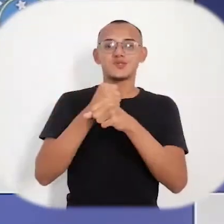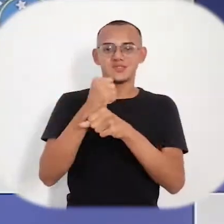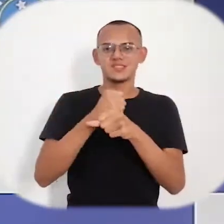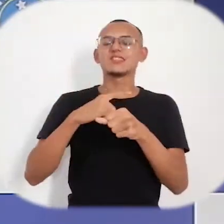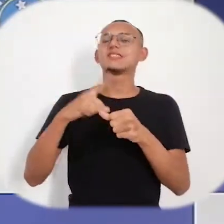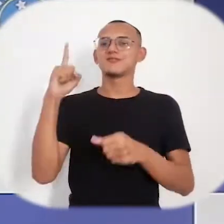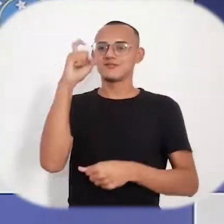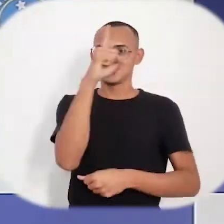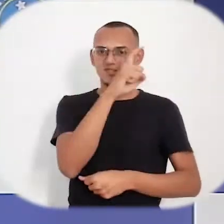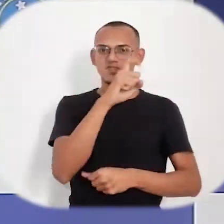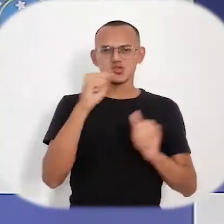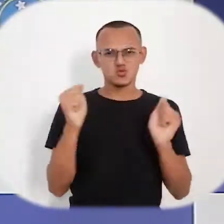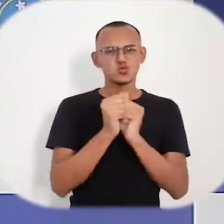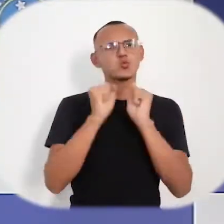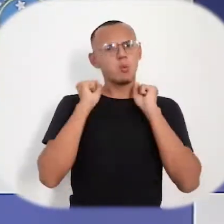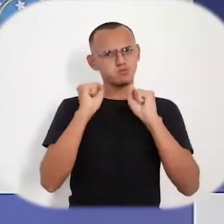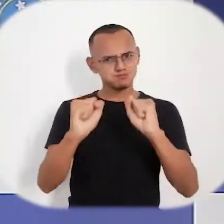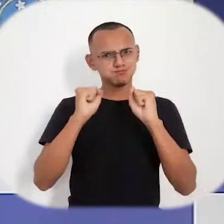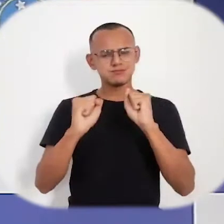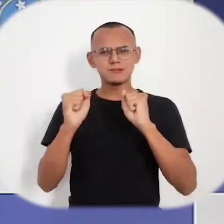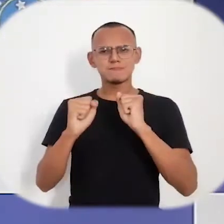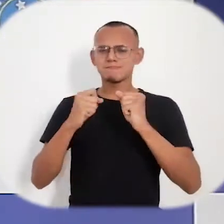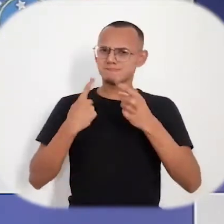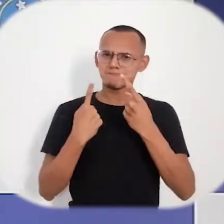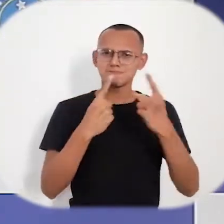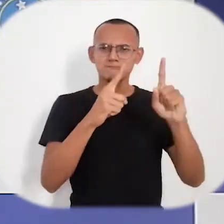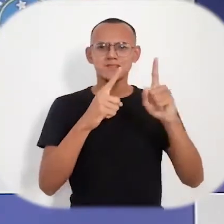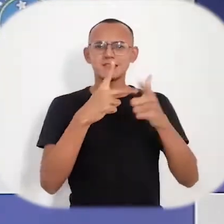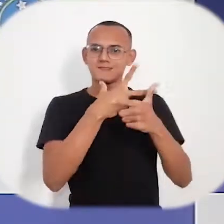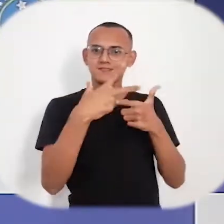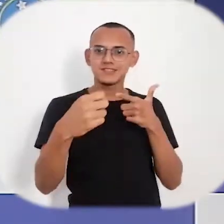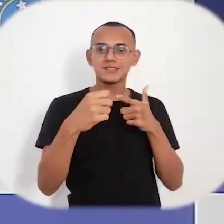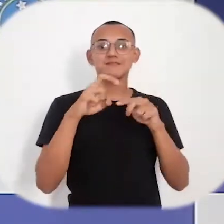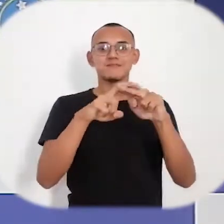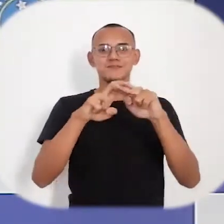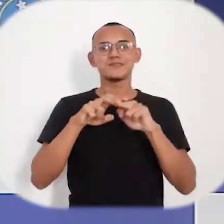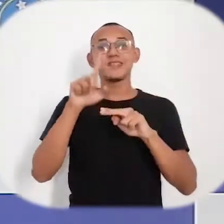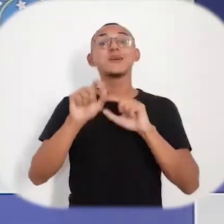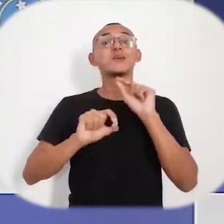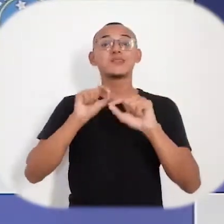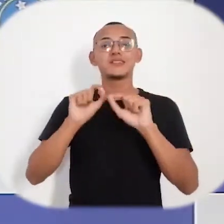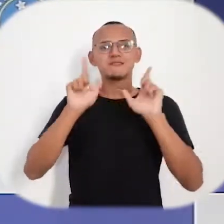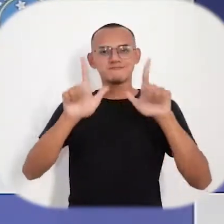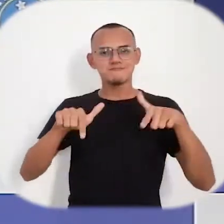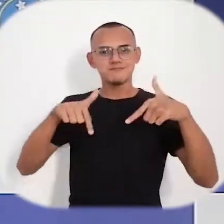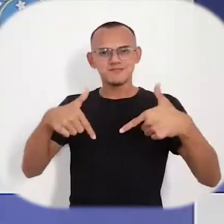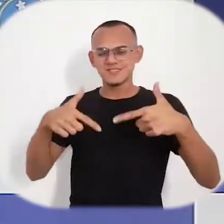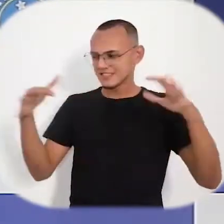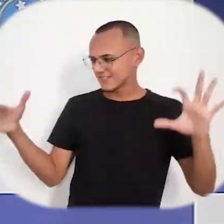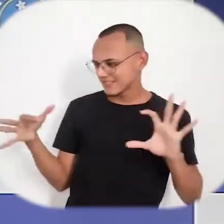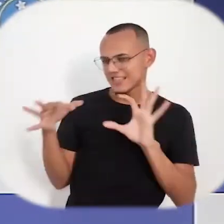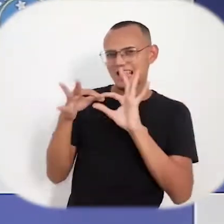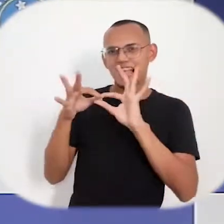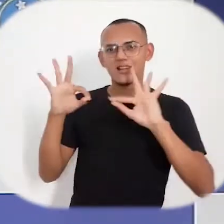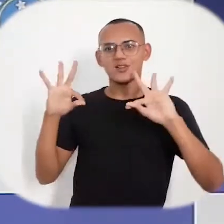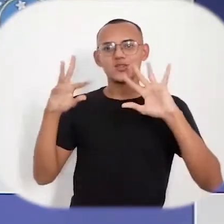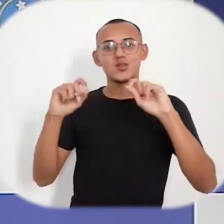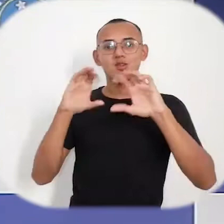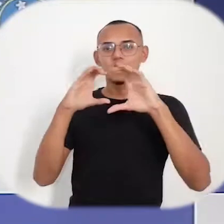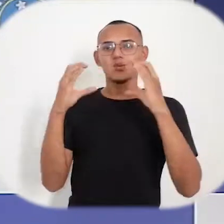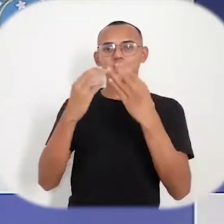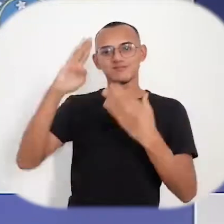trarão outros desafios que juntos seremos capazes de enfrentar e vencer. E isso será reflexo de nossos